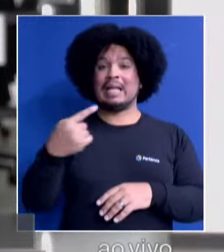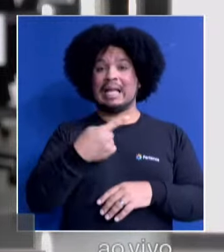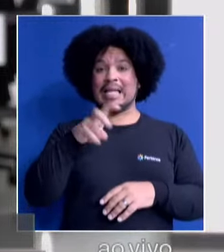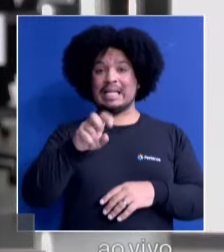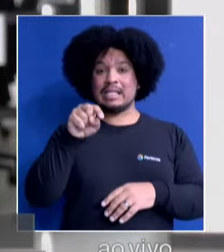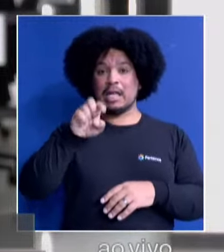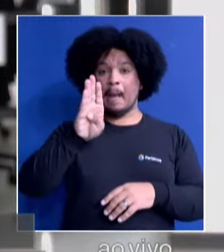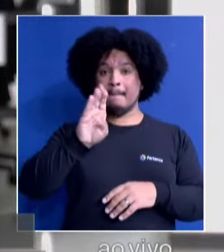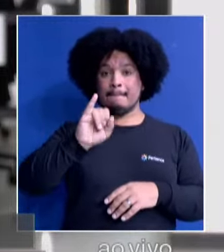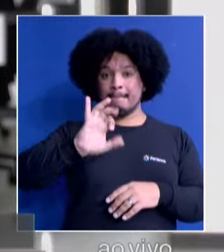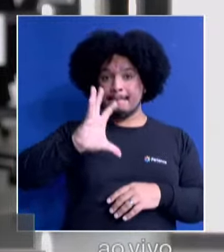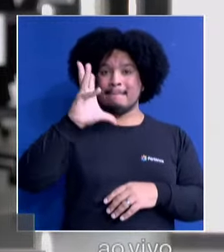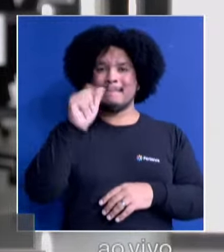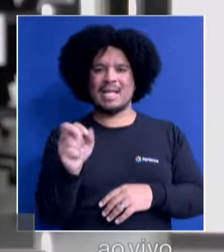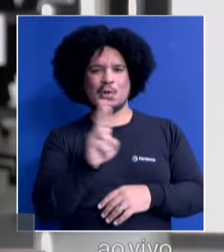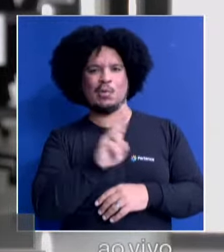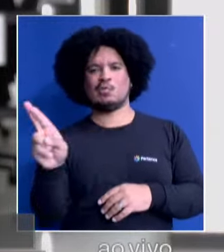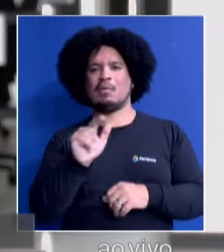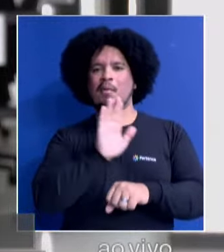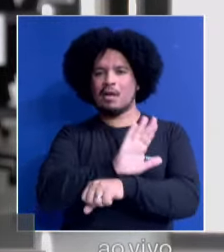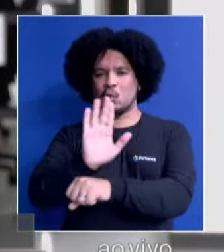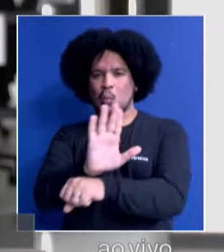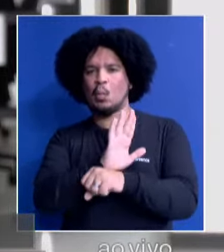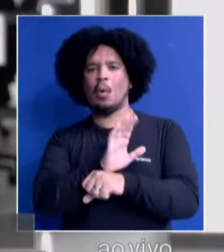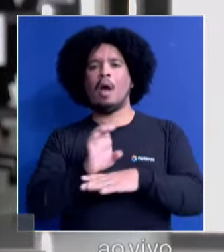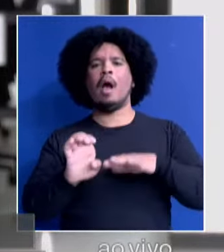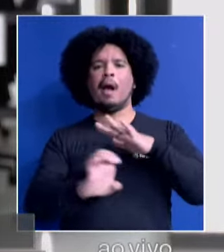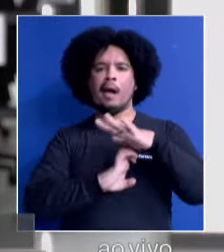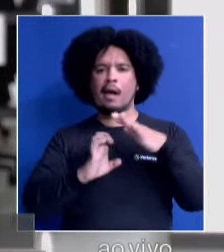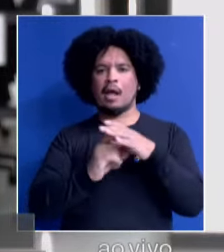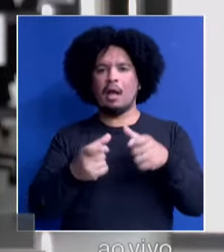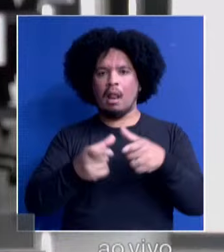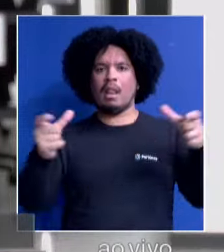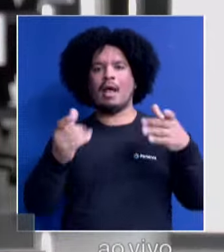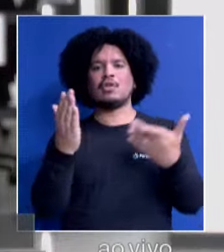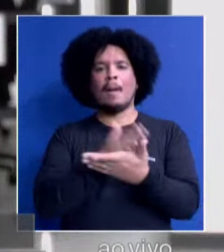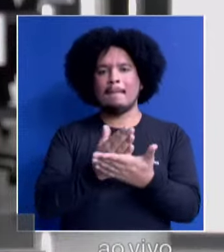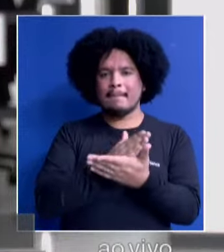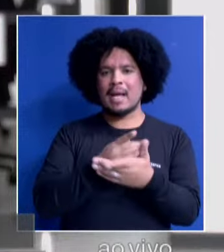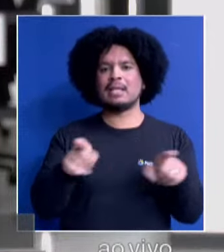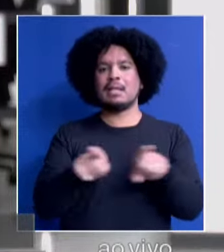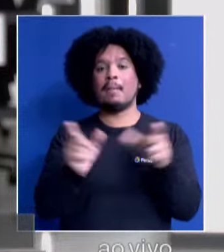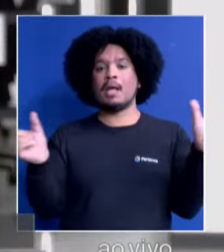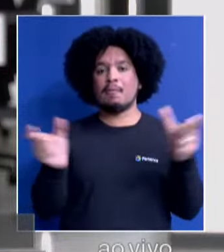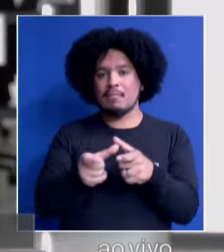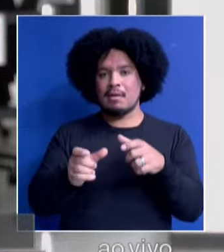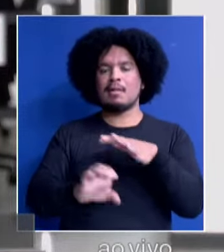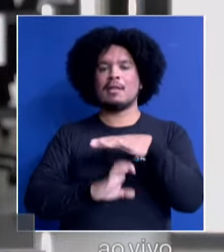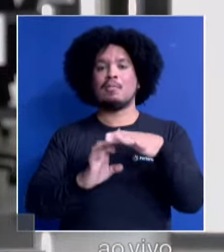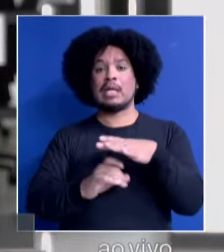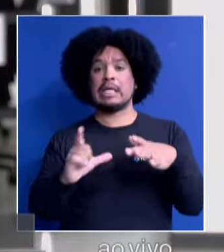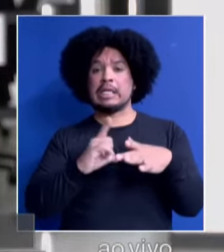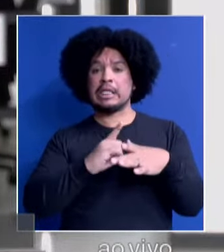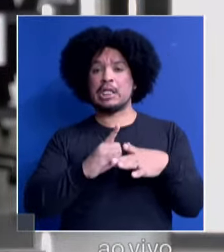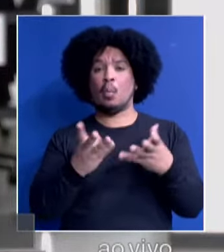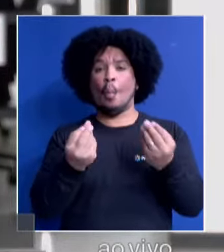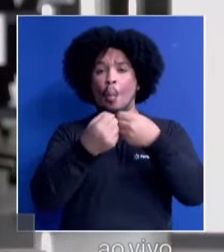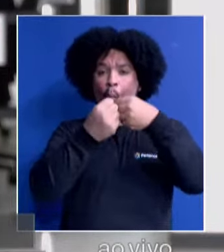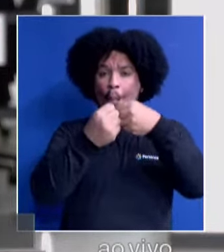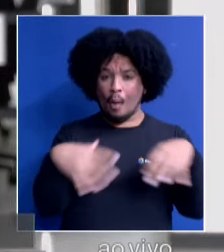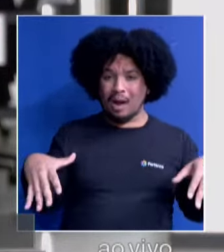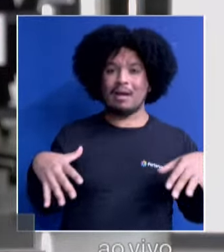bilhões de reais para ajudar grandes, médias e pequenas empresas que ficaram aí com grandes